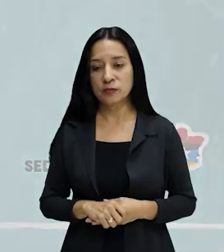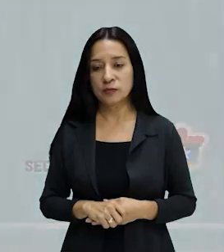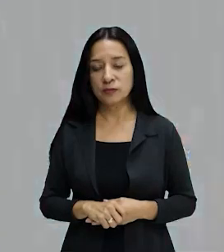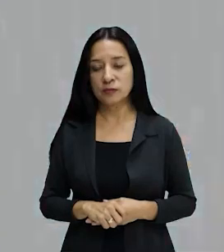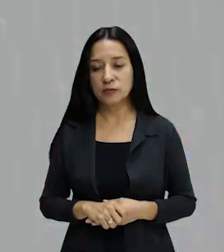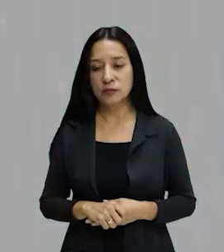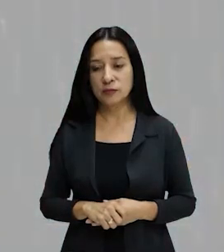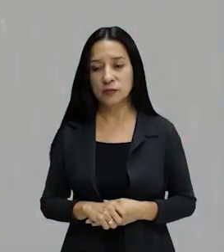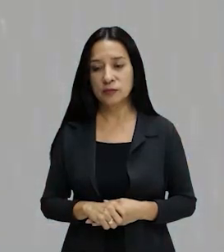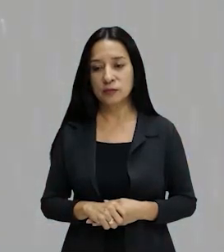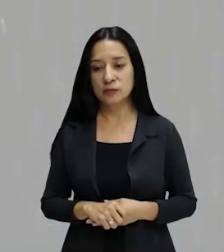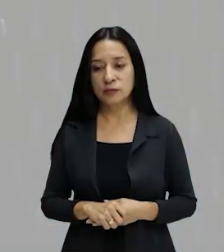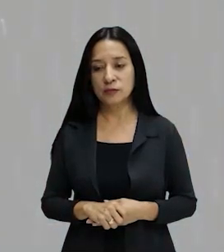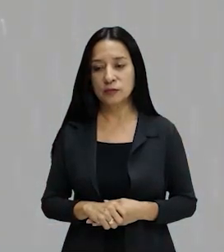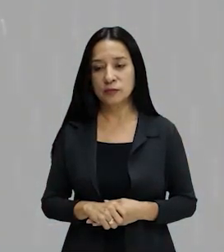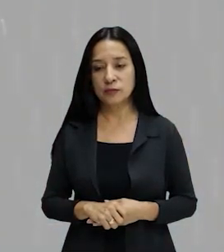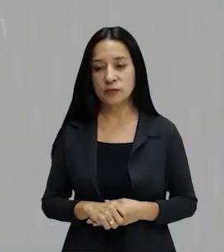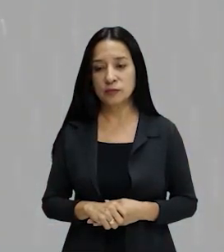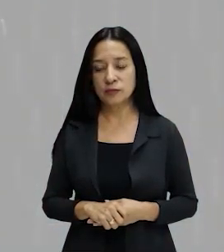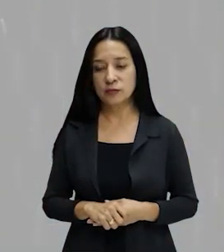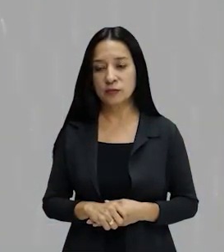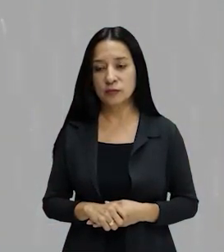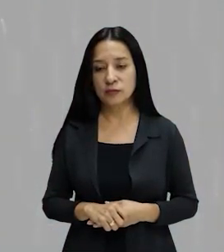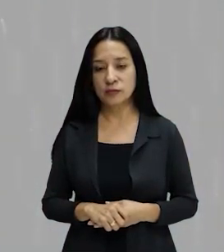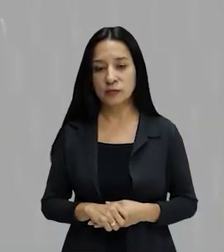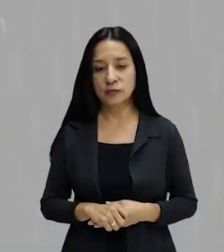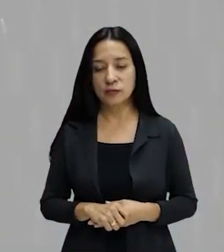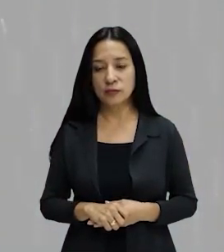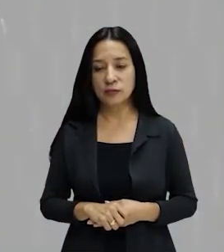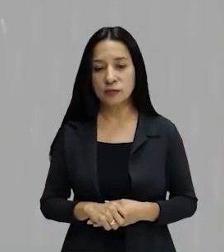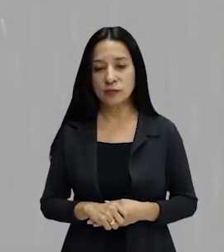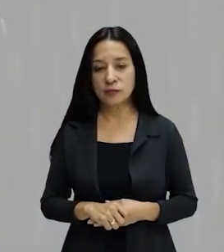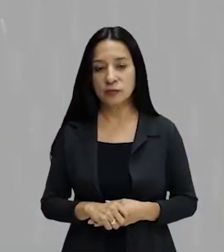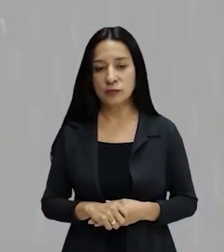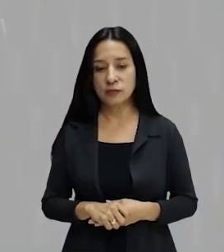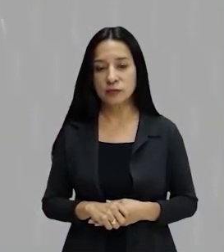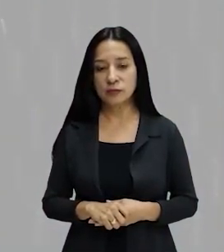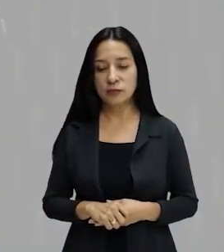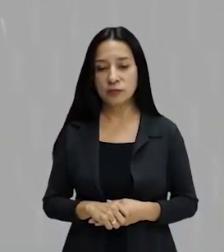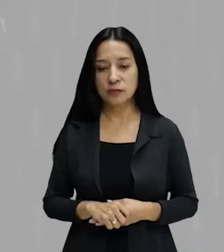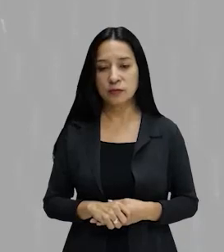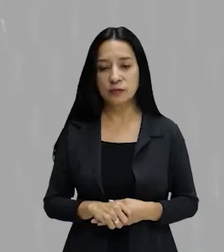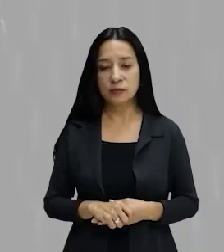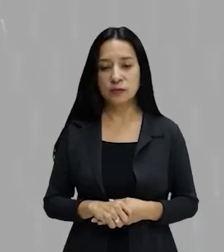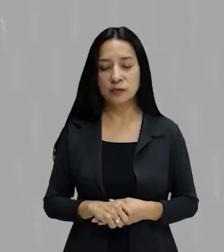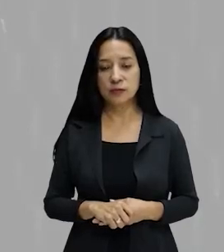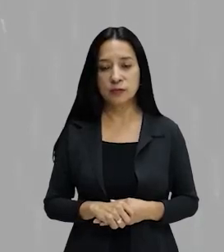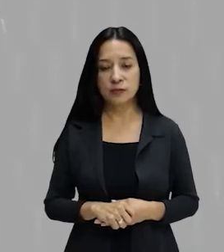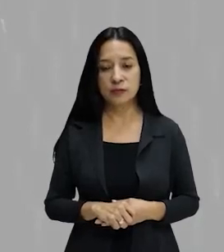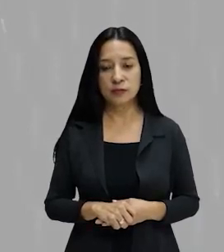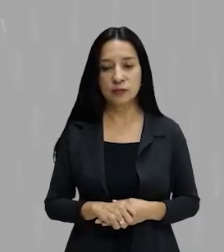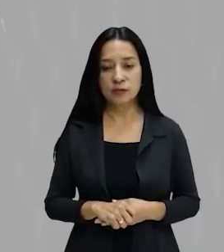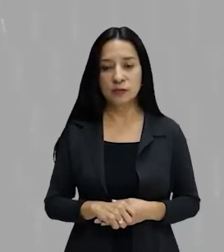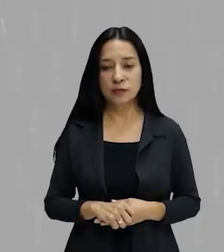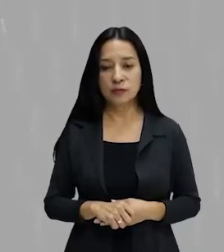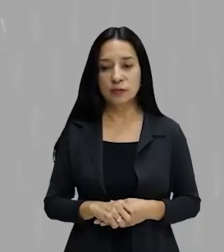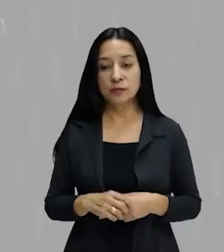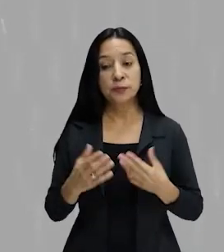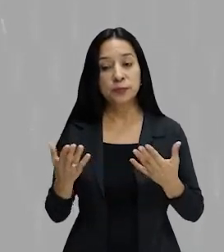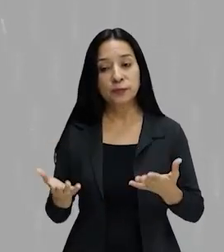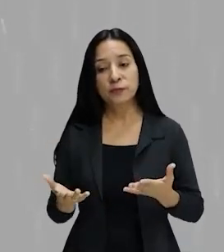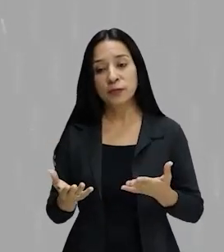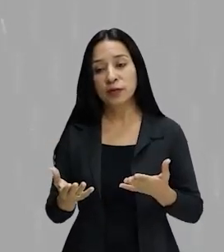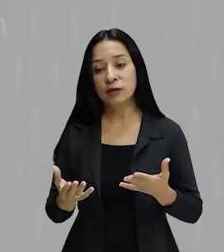.154. Pois considerava o sinal obsoleto que o povo já fez morrer. Ou seja,